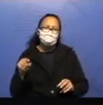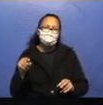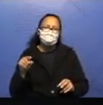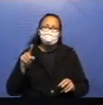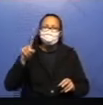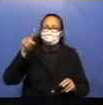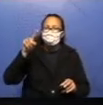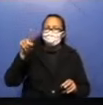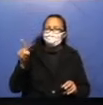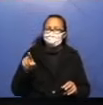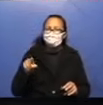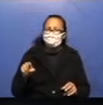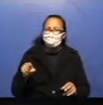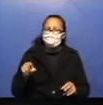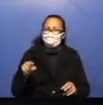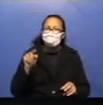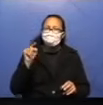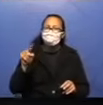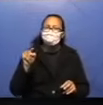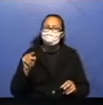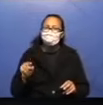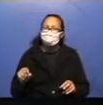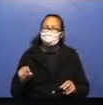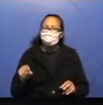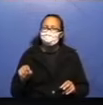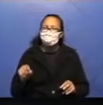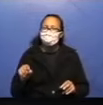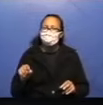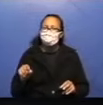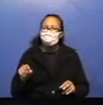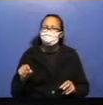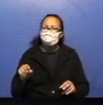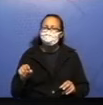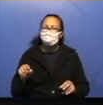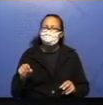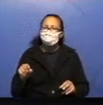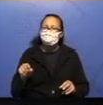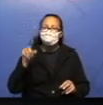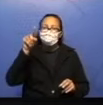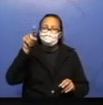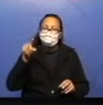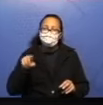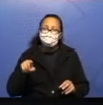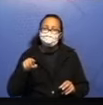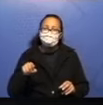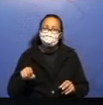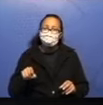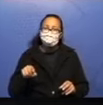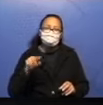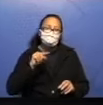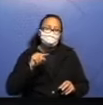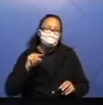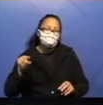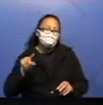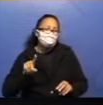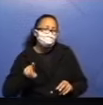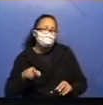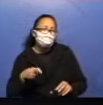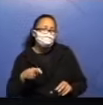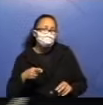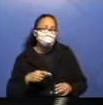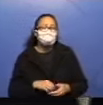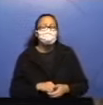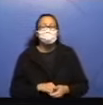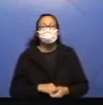Ponto de interrogação. Dois pontos quando o personagem vai falar. Ponto de exclamação. Travessão. E vírgula.